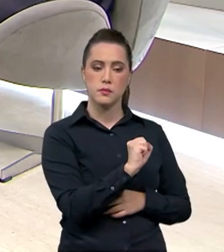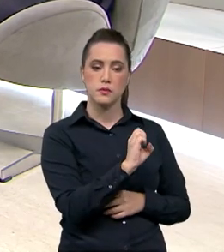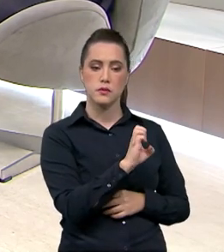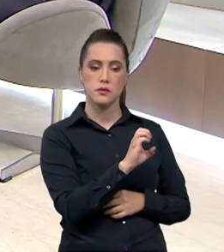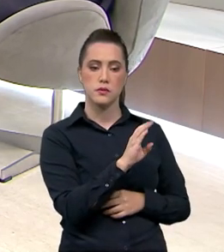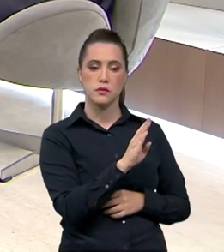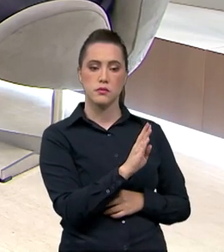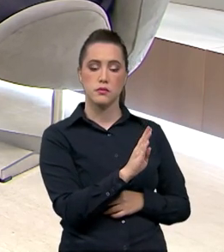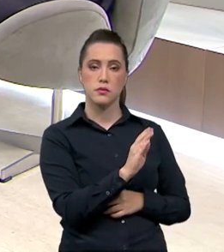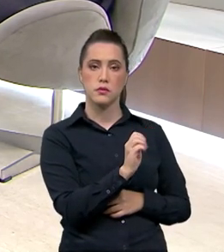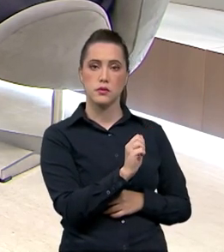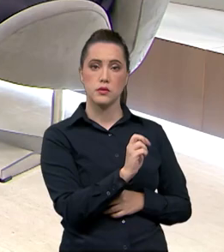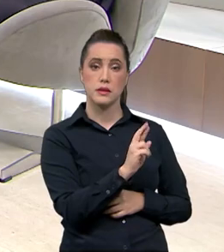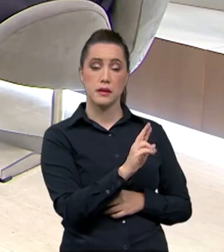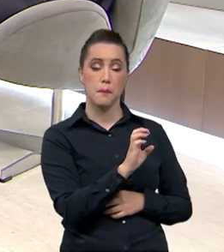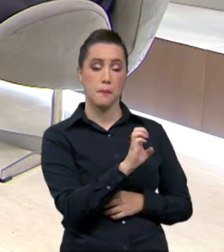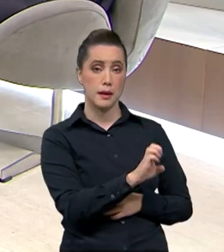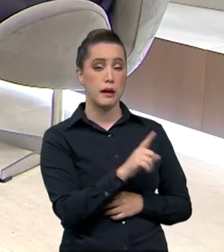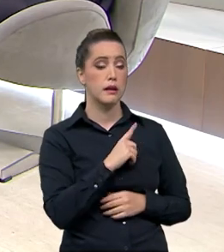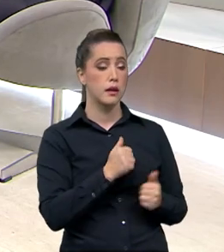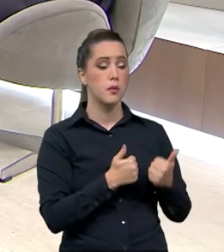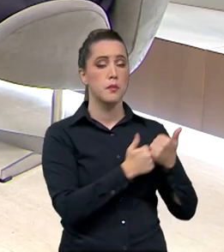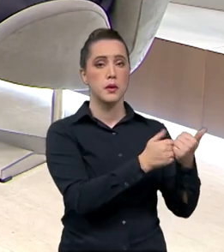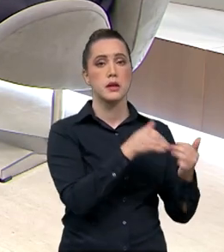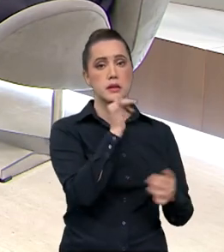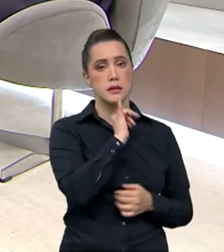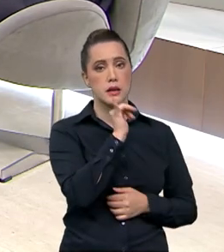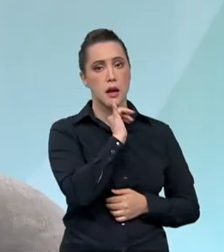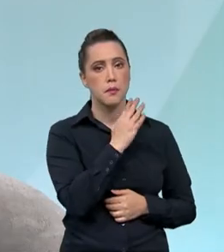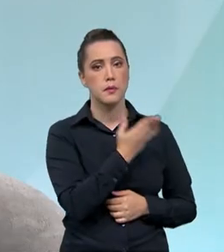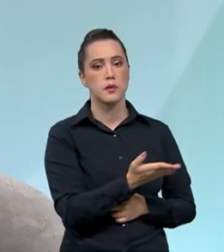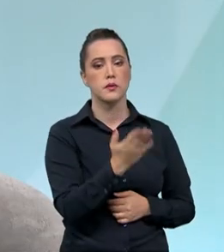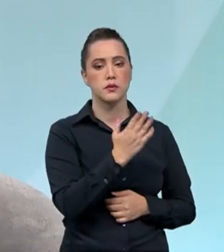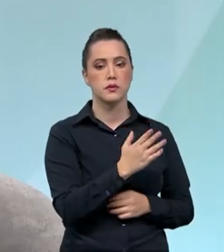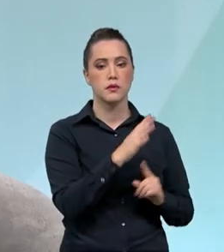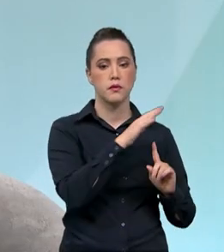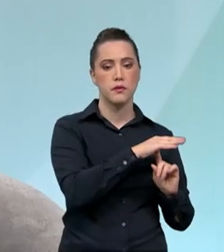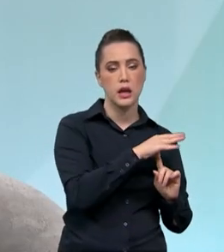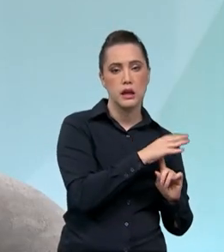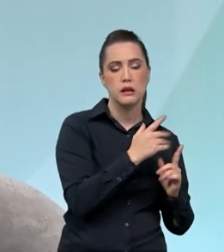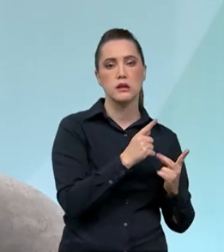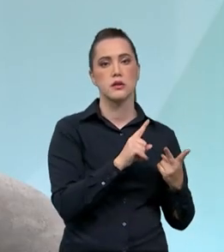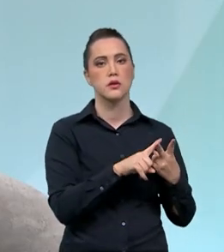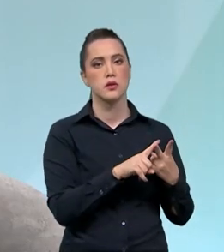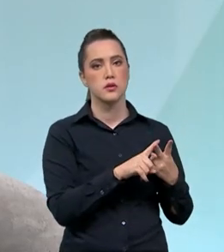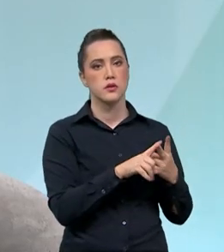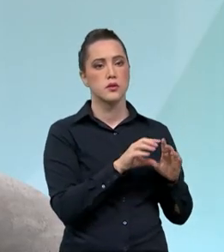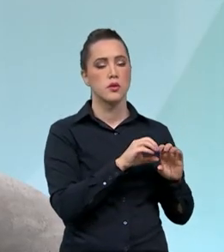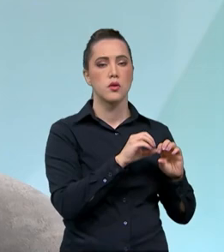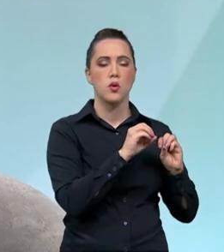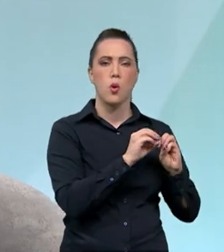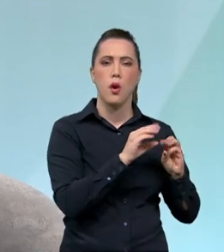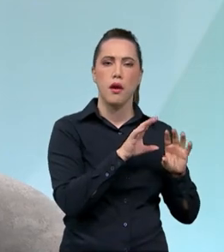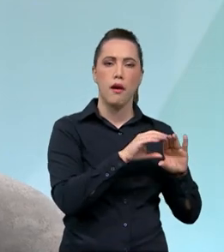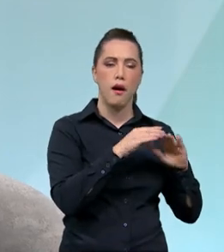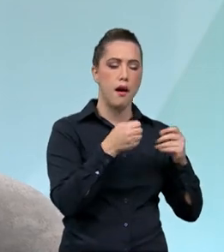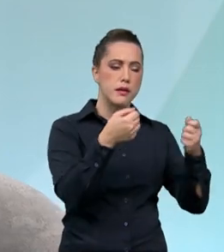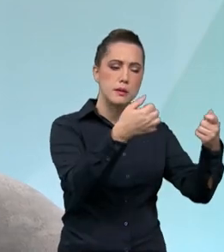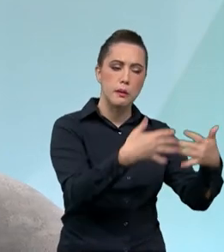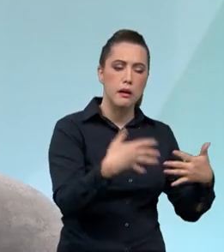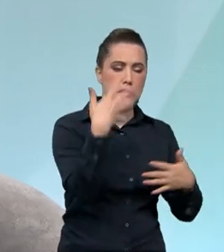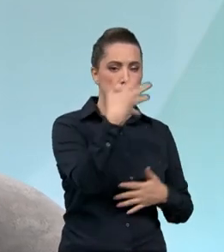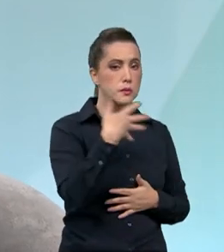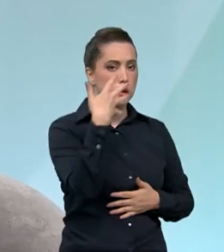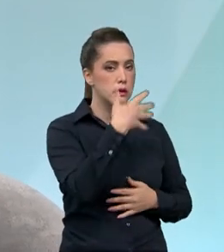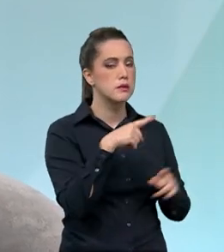que têm o apoio do Sebrae, por exemplo, feiras, roadshows, workshops, press trip,